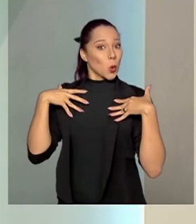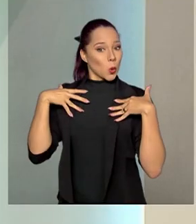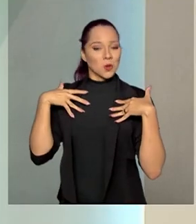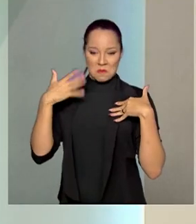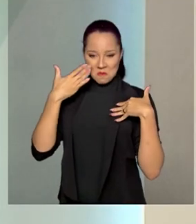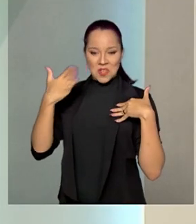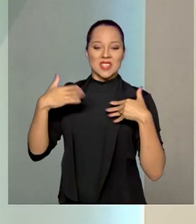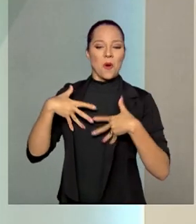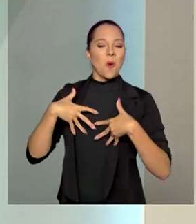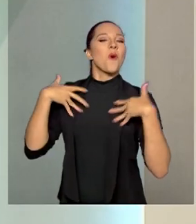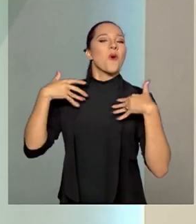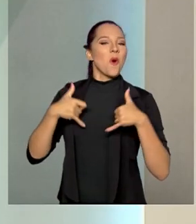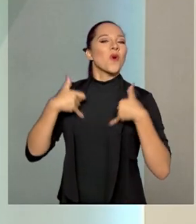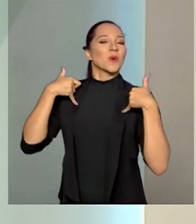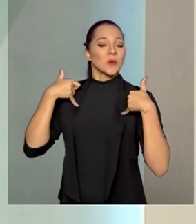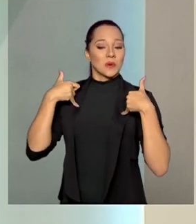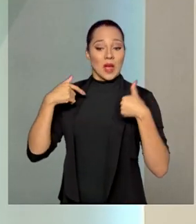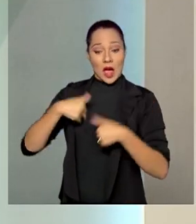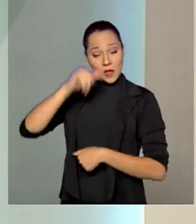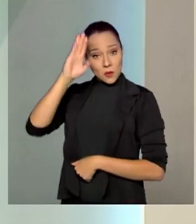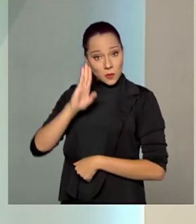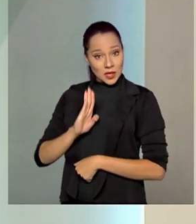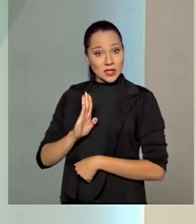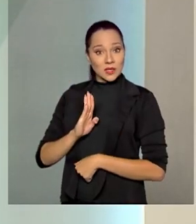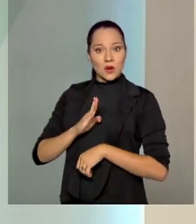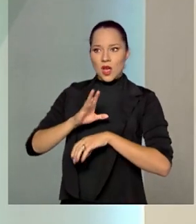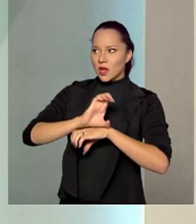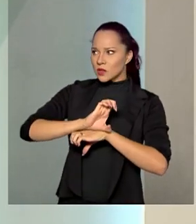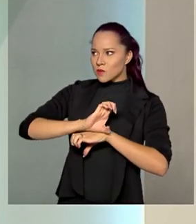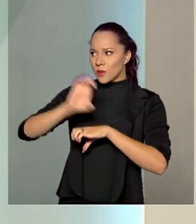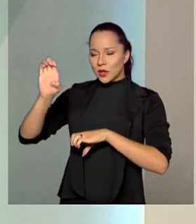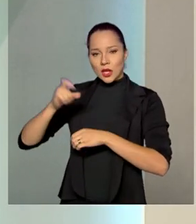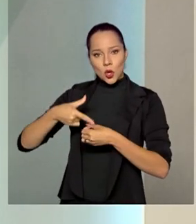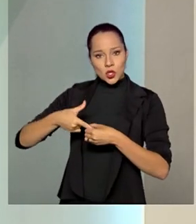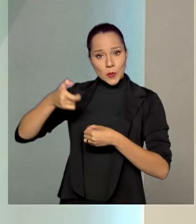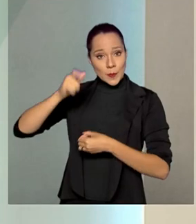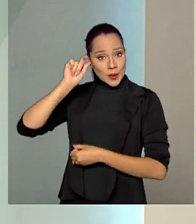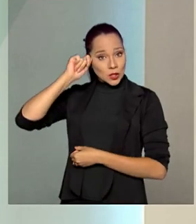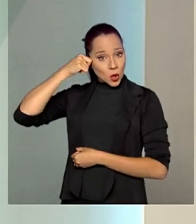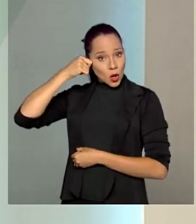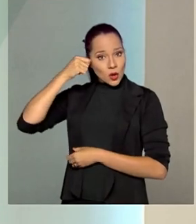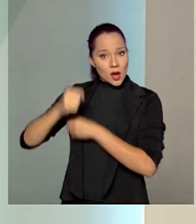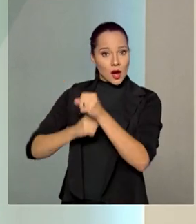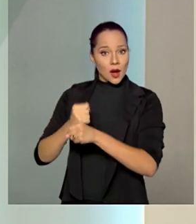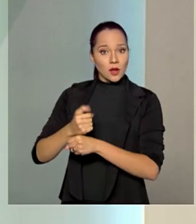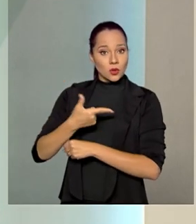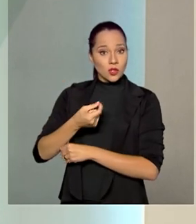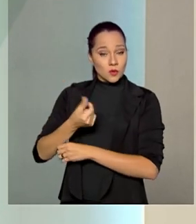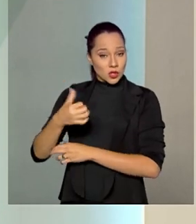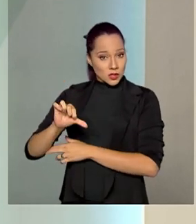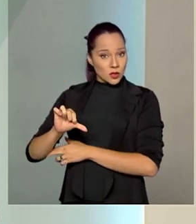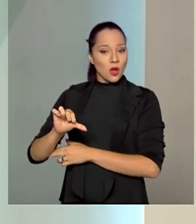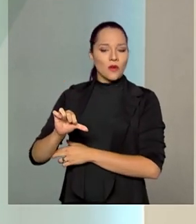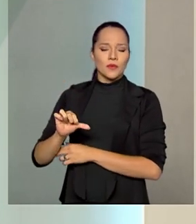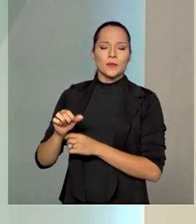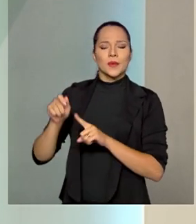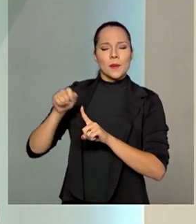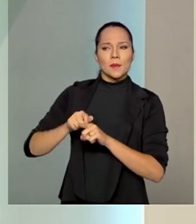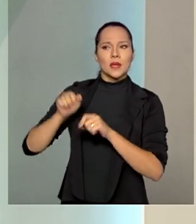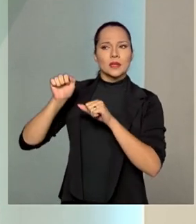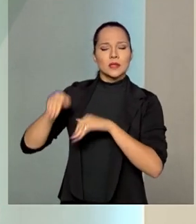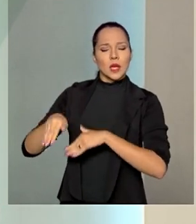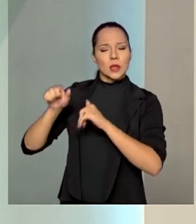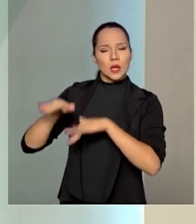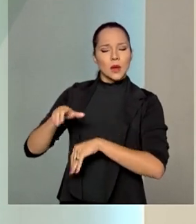O Brasil se tornou exportador de petróleo em 2019. Em setembro de